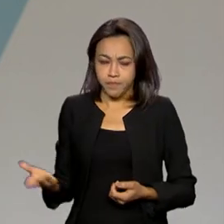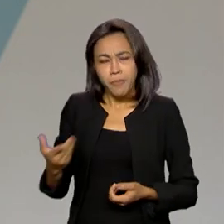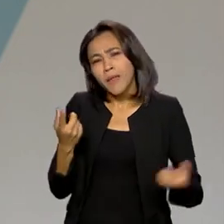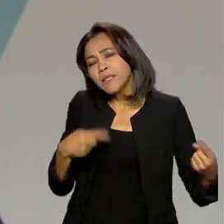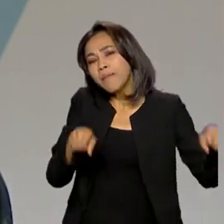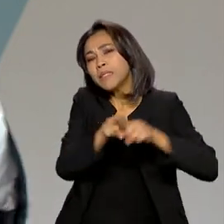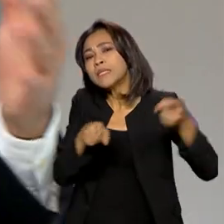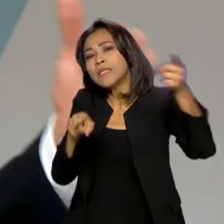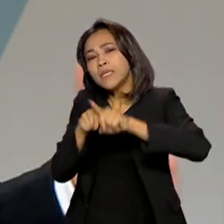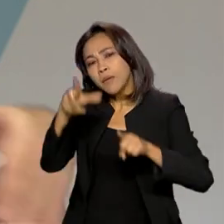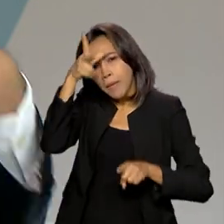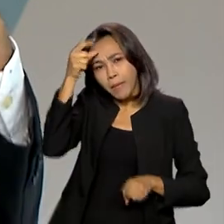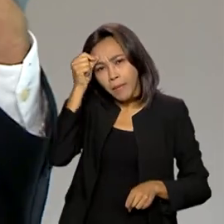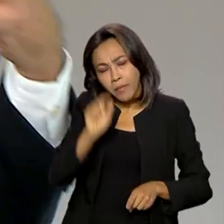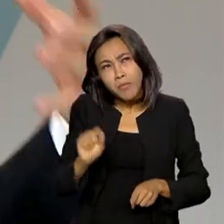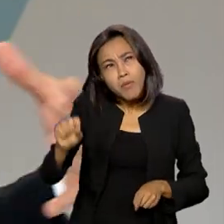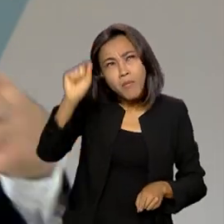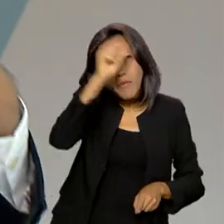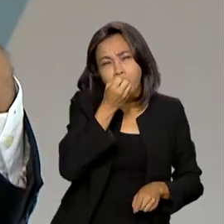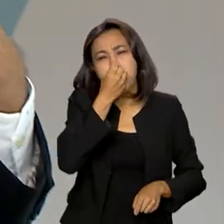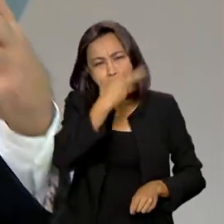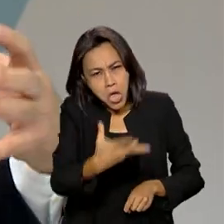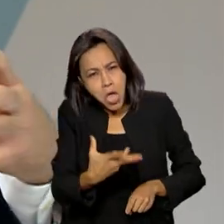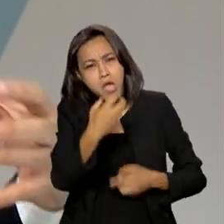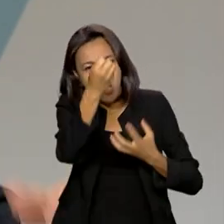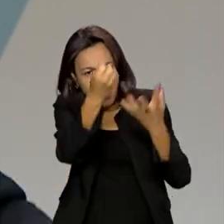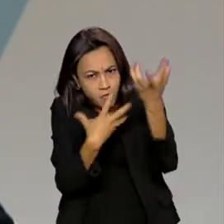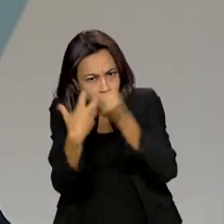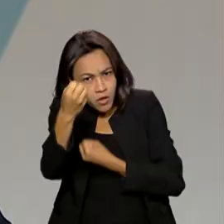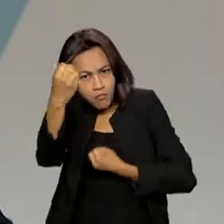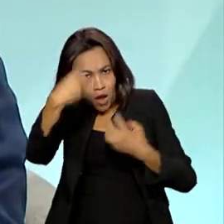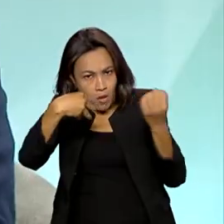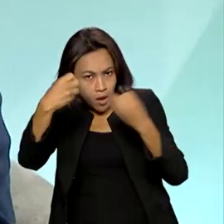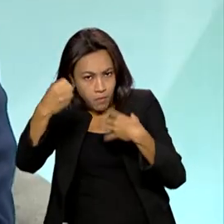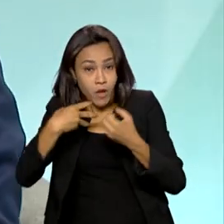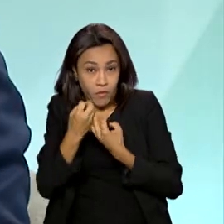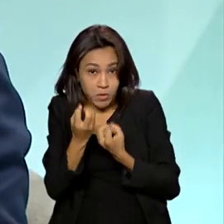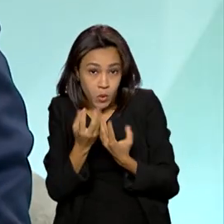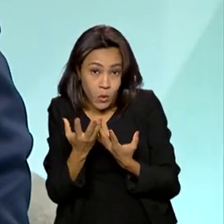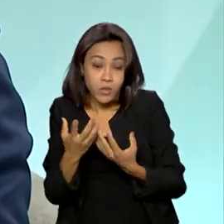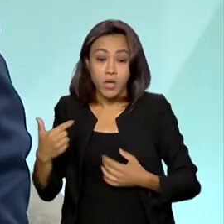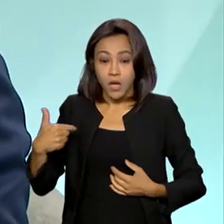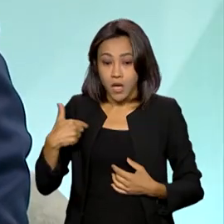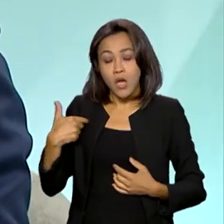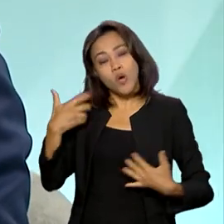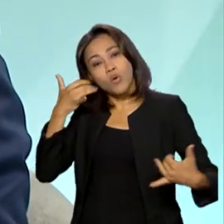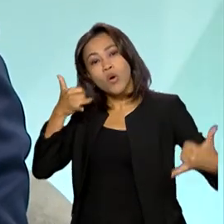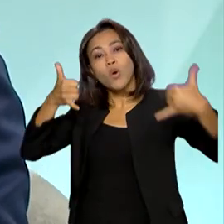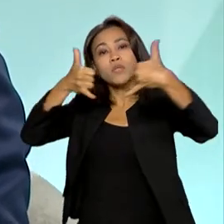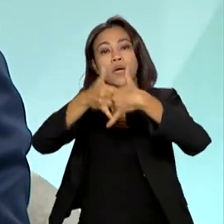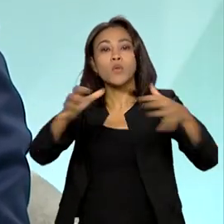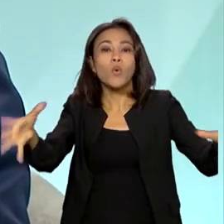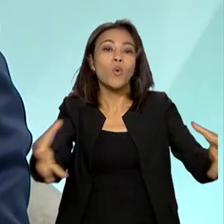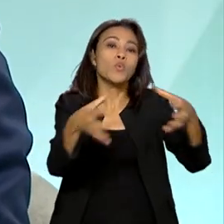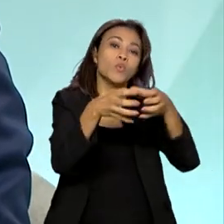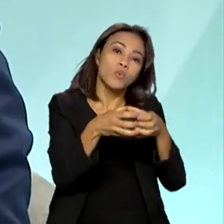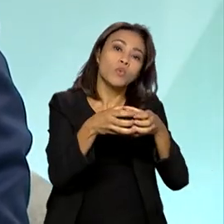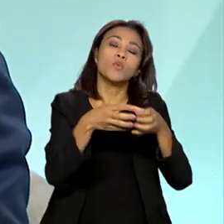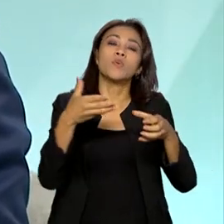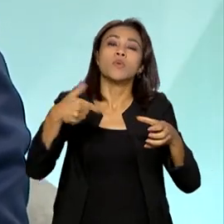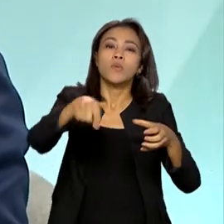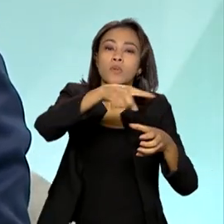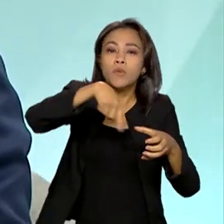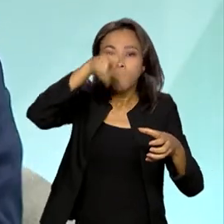as prefeituras funcionou bem, quer os prefeitos enviaram os dados? Eu fiz contato com a Frente Nacional de Prefeitos e eles